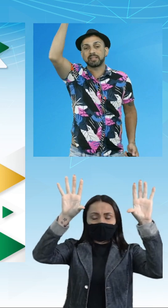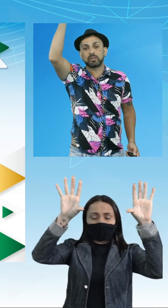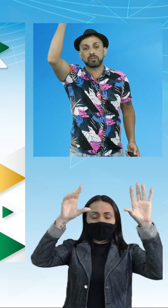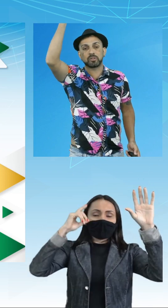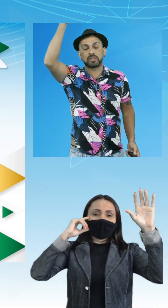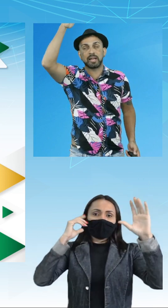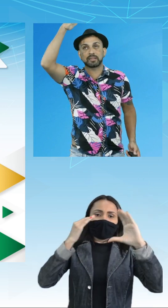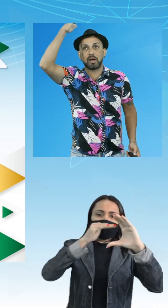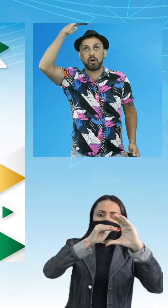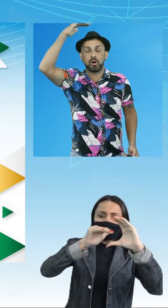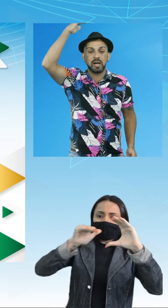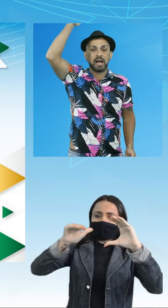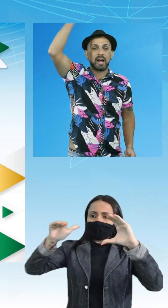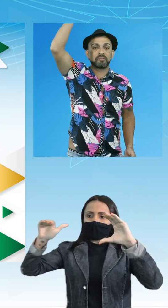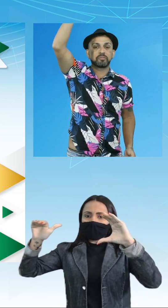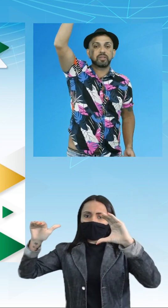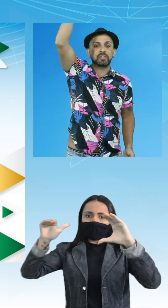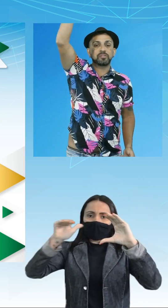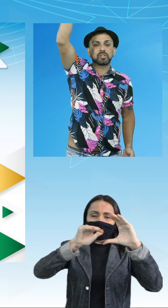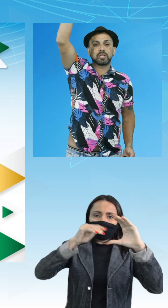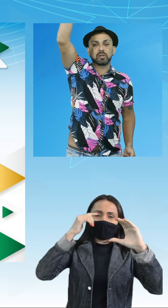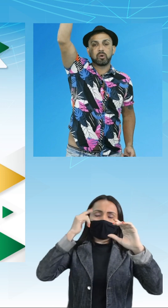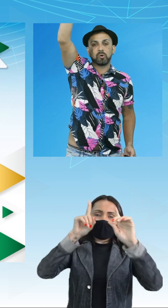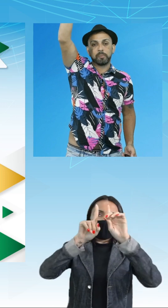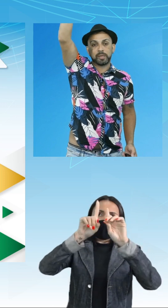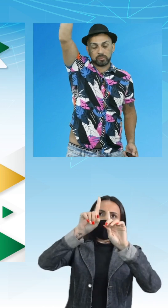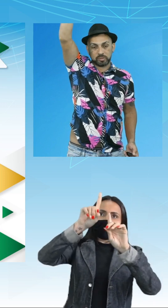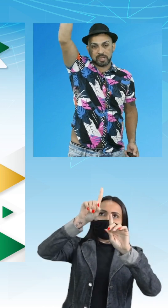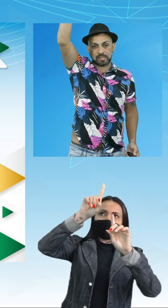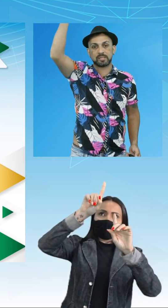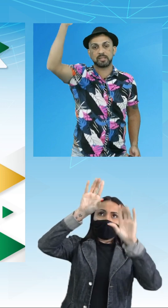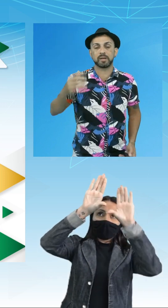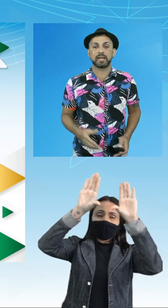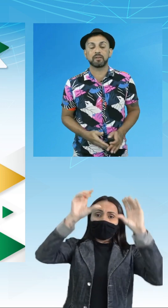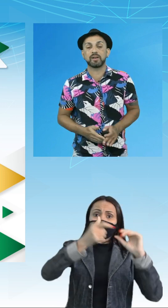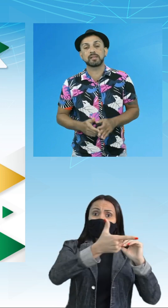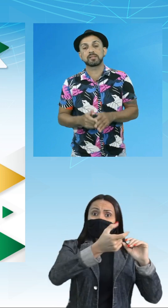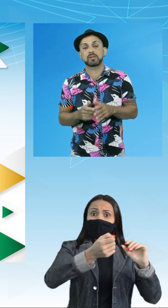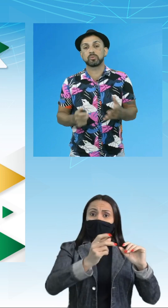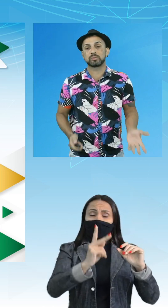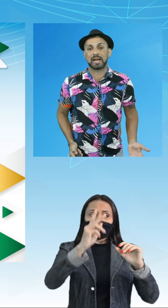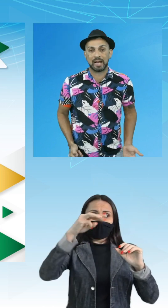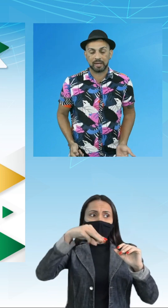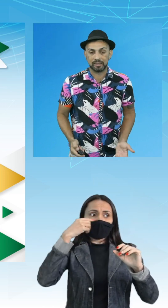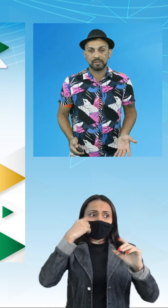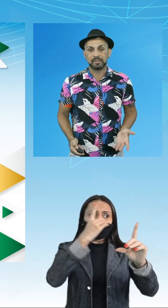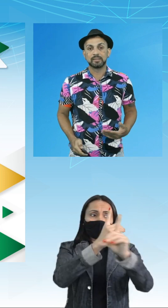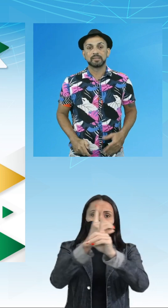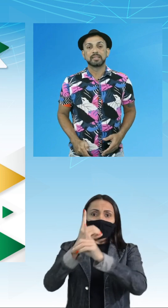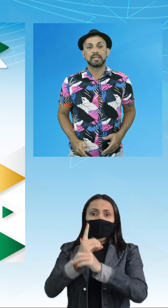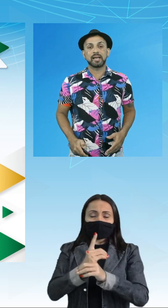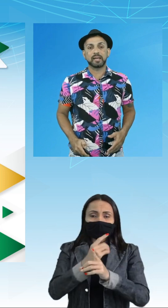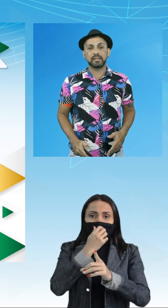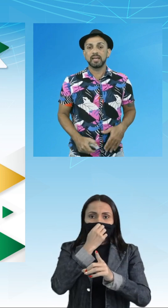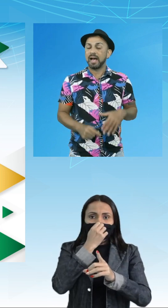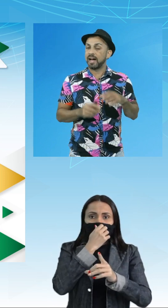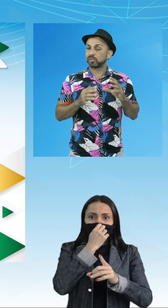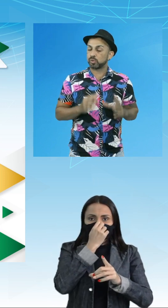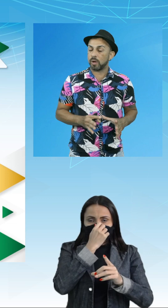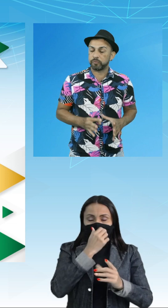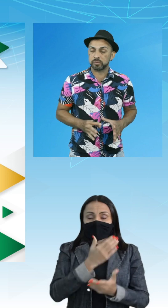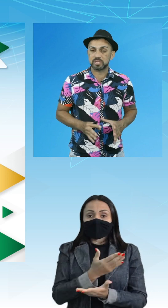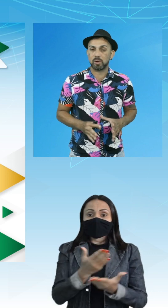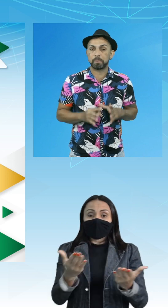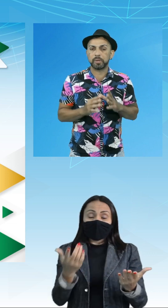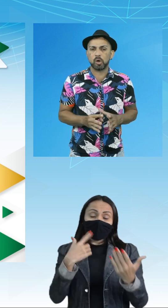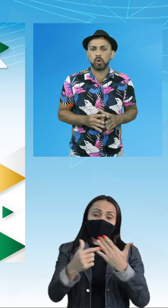a camada de ozônio está a 20 quilômetros acima, que ela vai se encontrar. E aí a